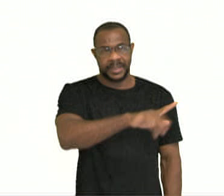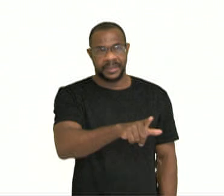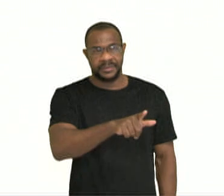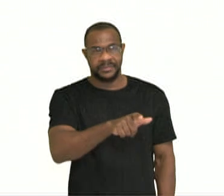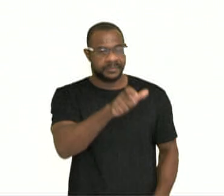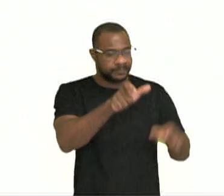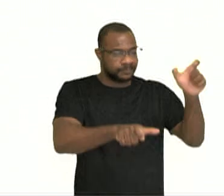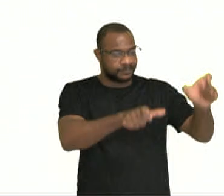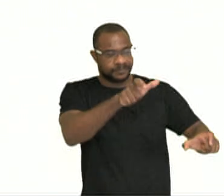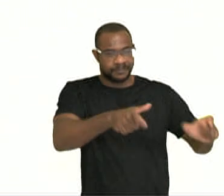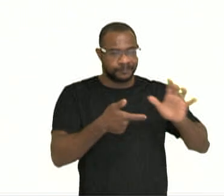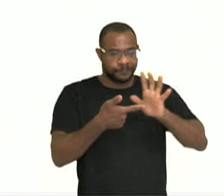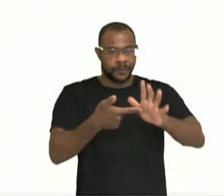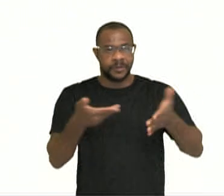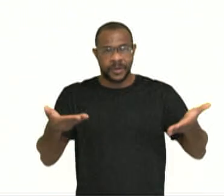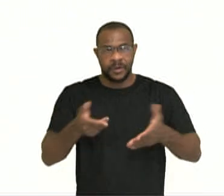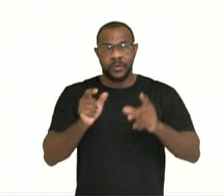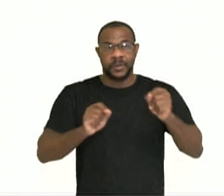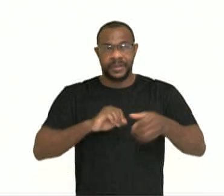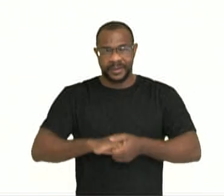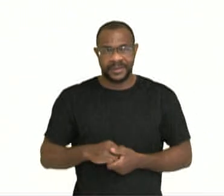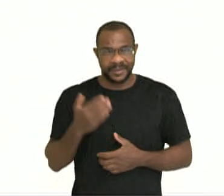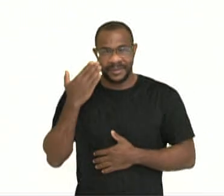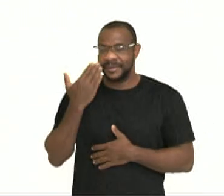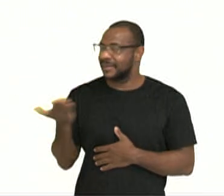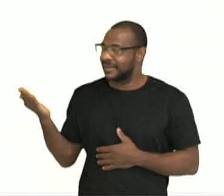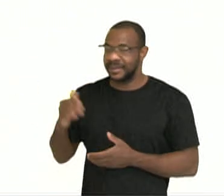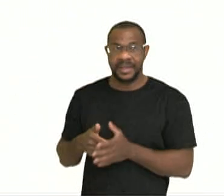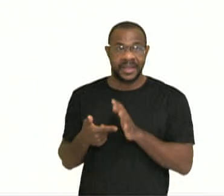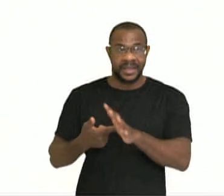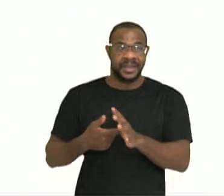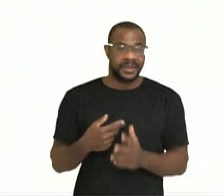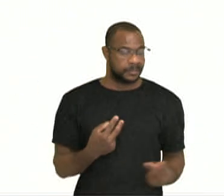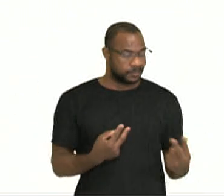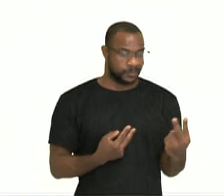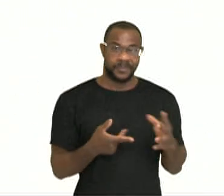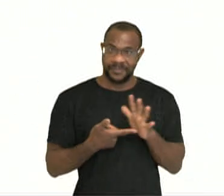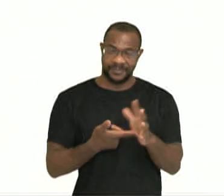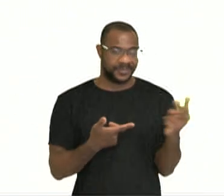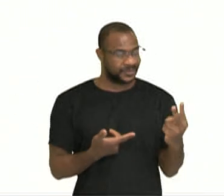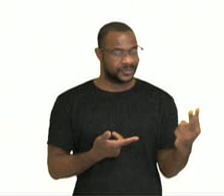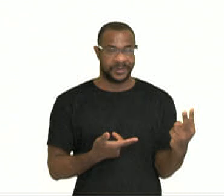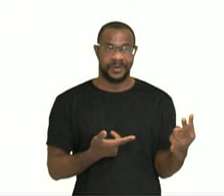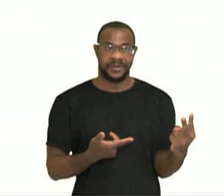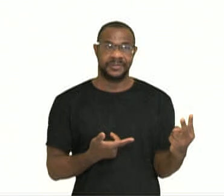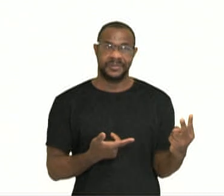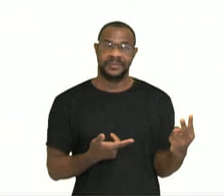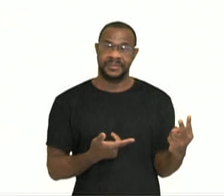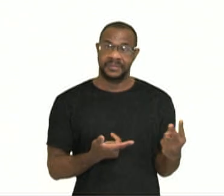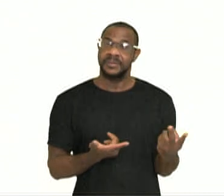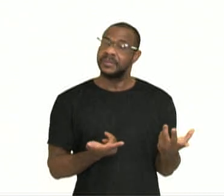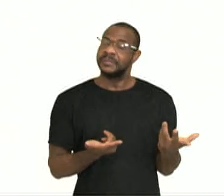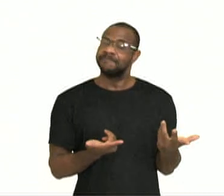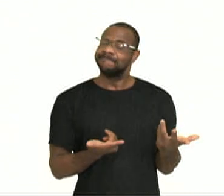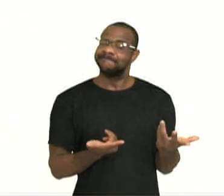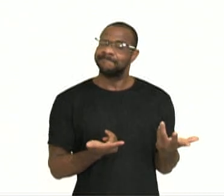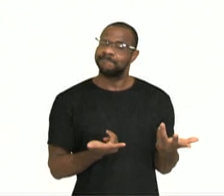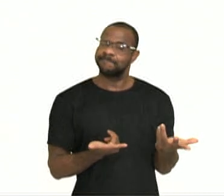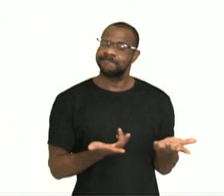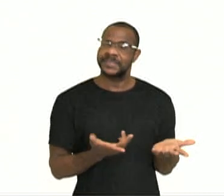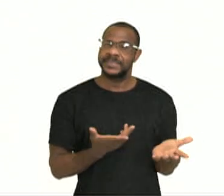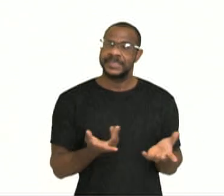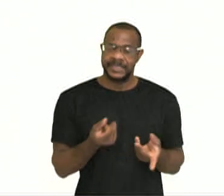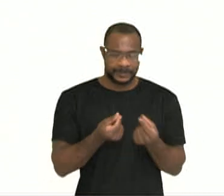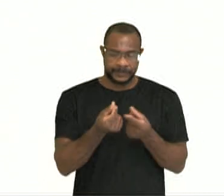personagens colocam para nós? A imagem mostra dois cidadãos que estão em uma situação econômica ruim, sem